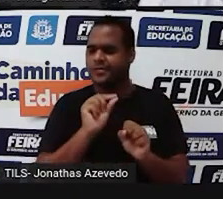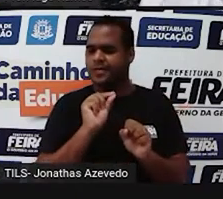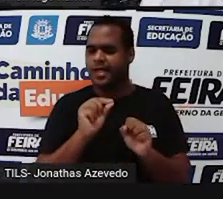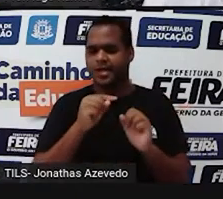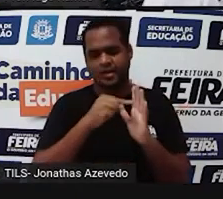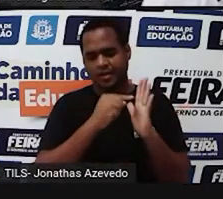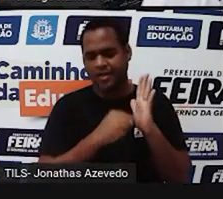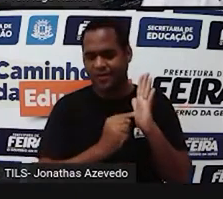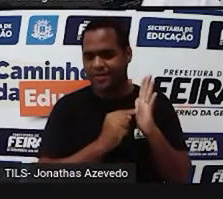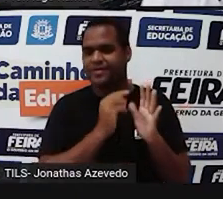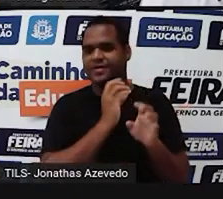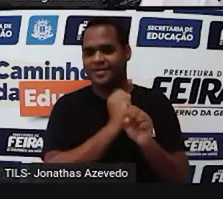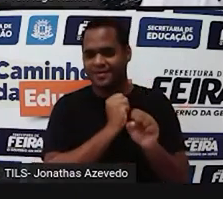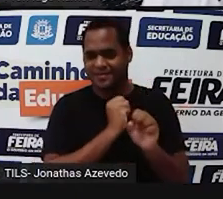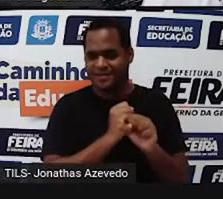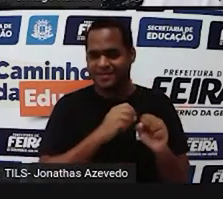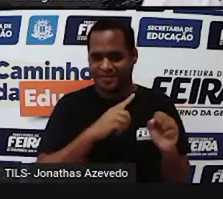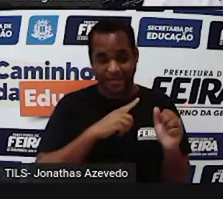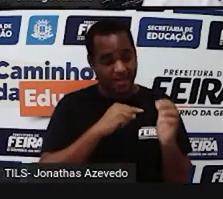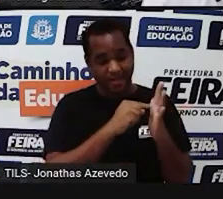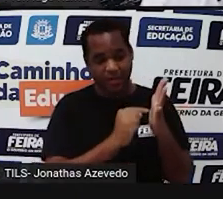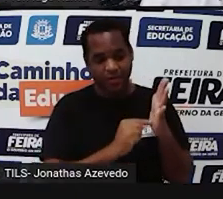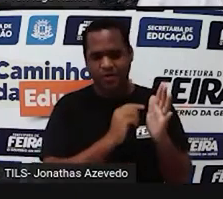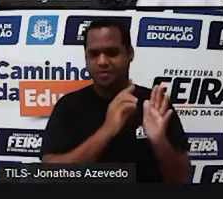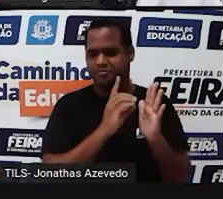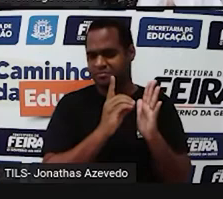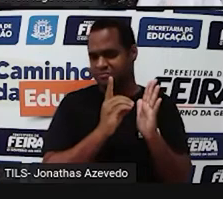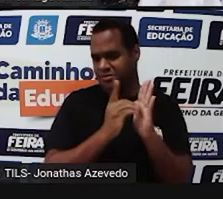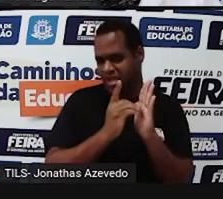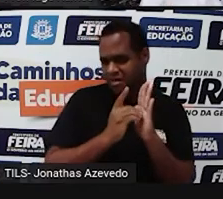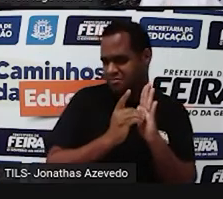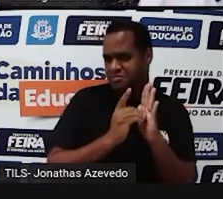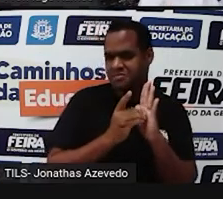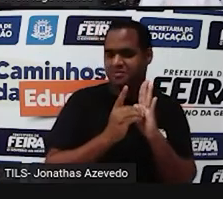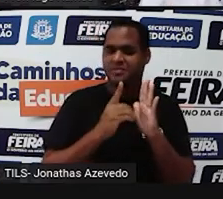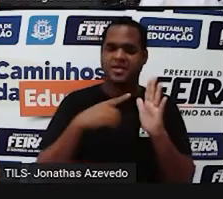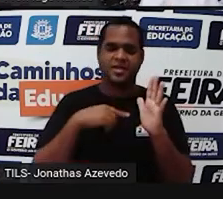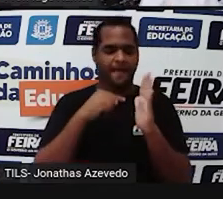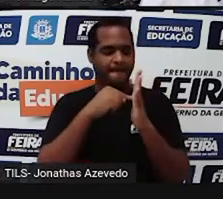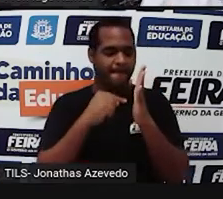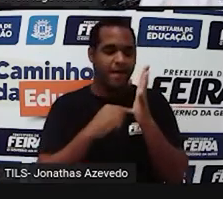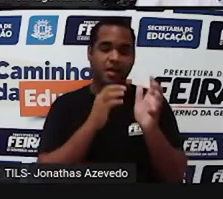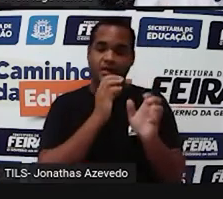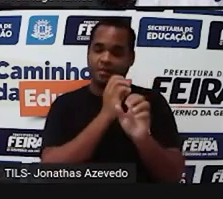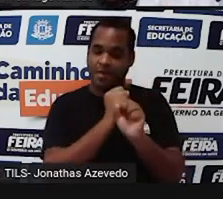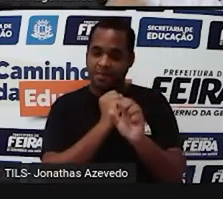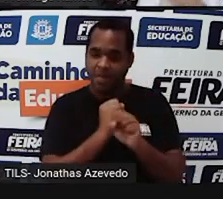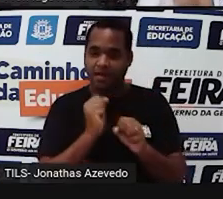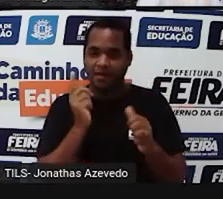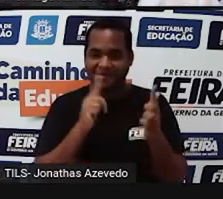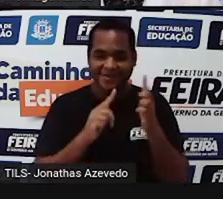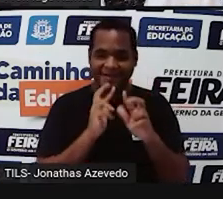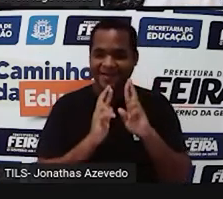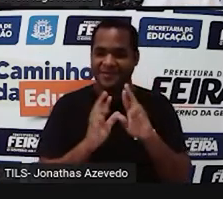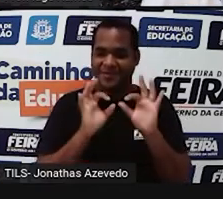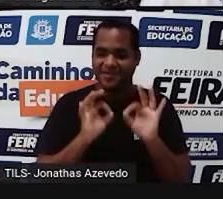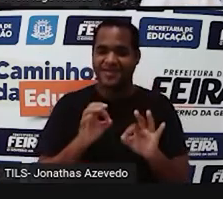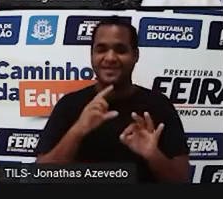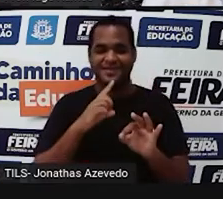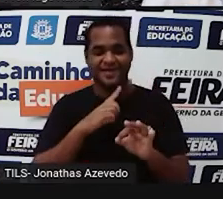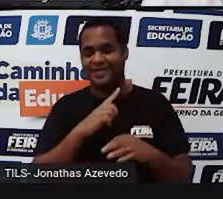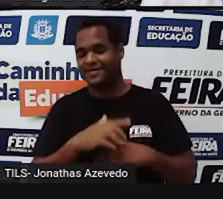A calculadora, né? A calculadora digital. A gente ali aperta os botõezinhos, já sai o resultado